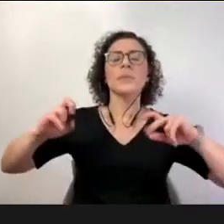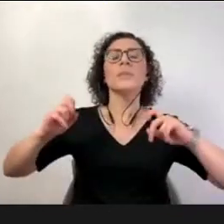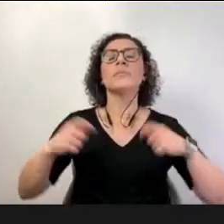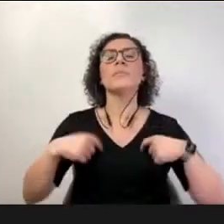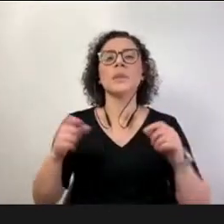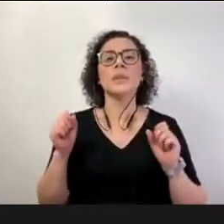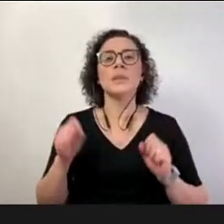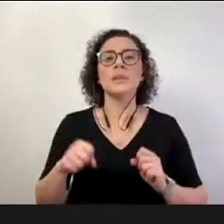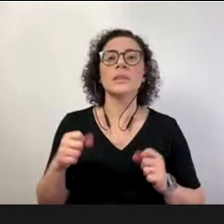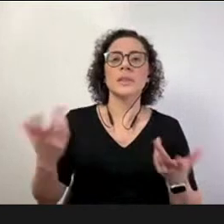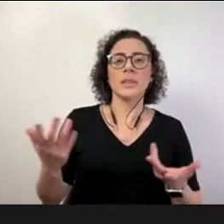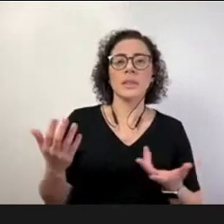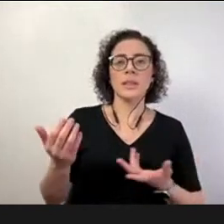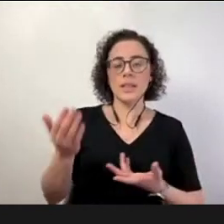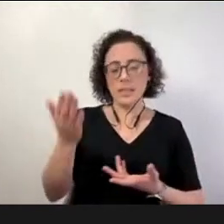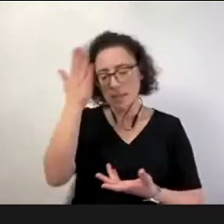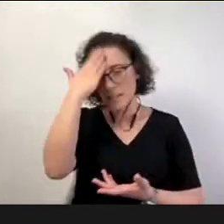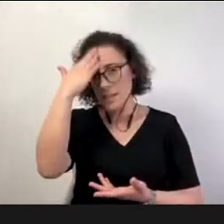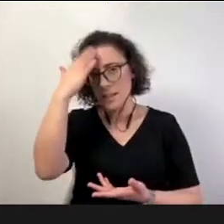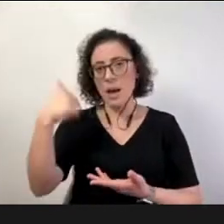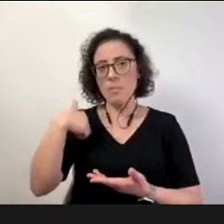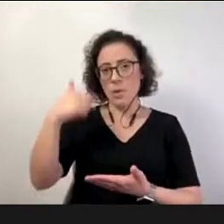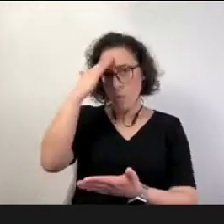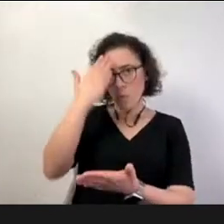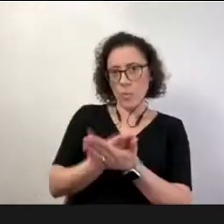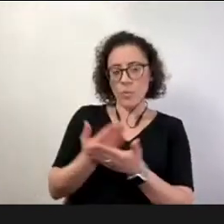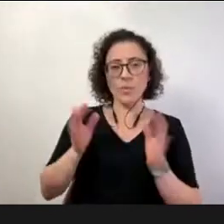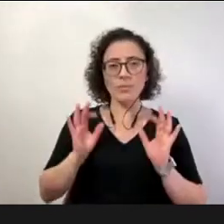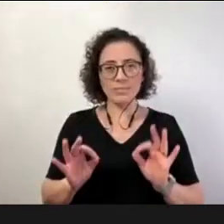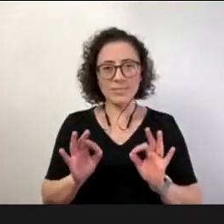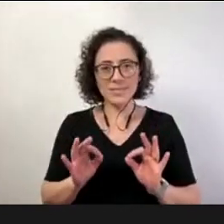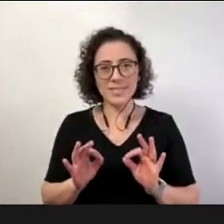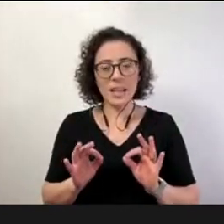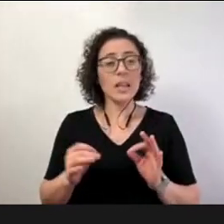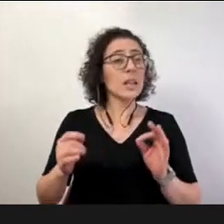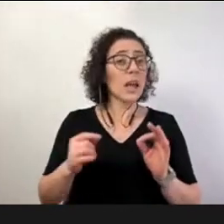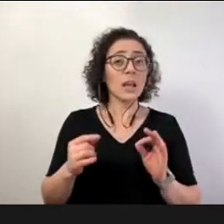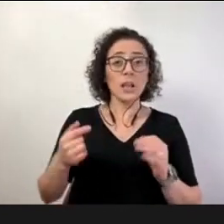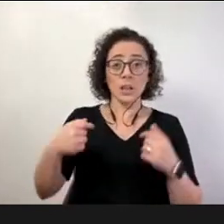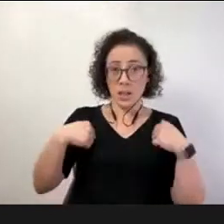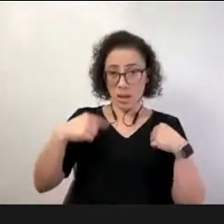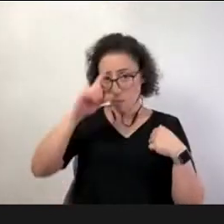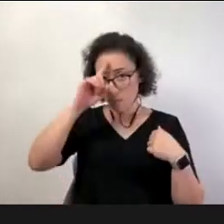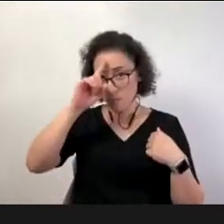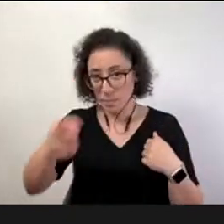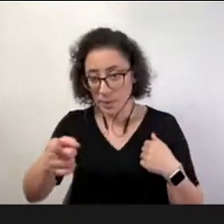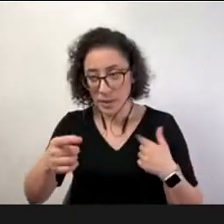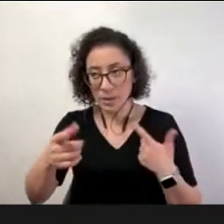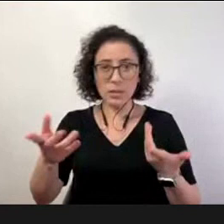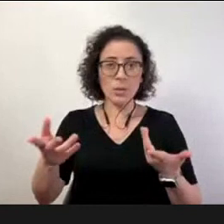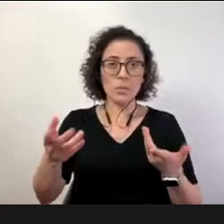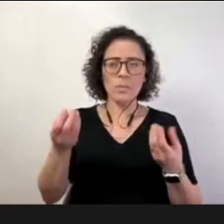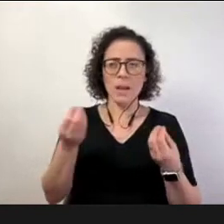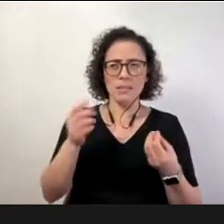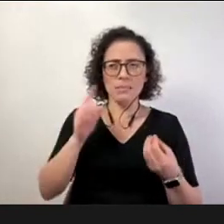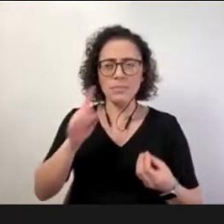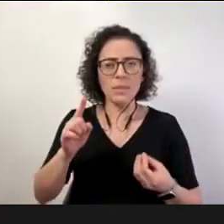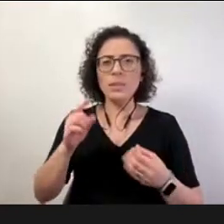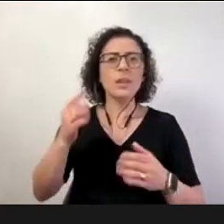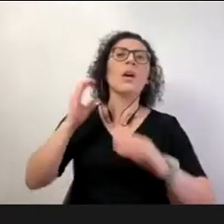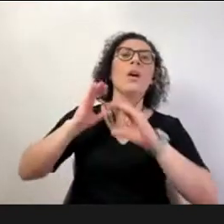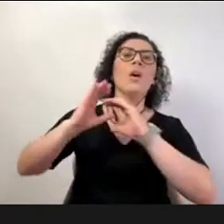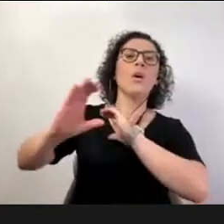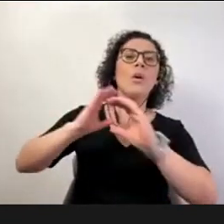importância dessa comunicação de mão dupla e sempre aberta né de realmente a gente está buscando